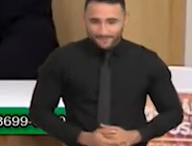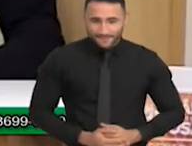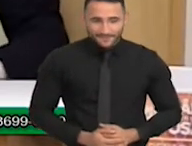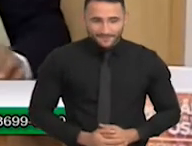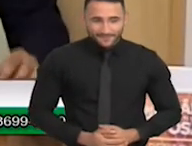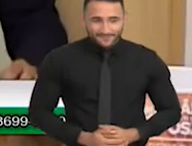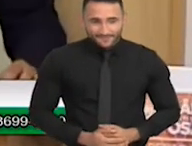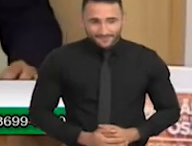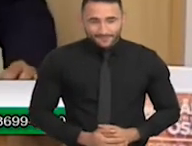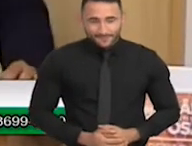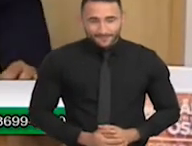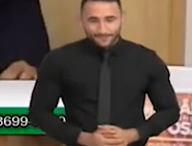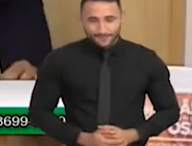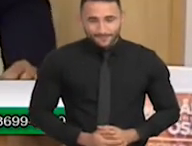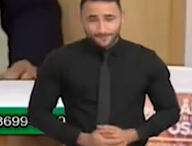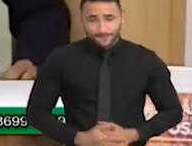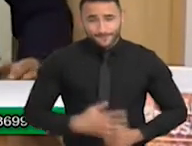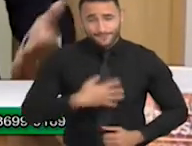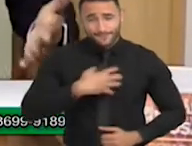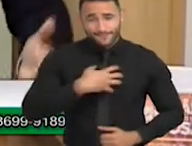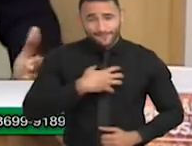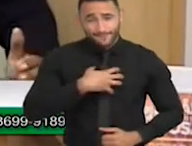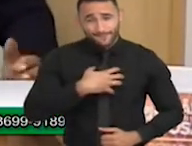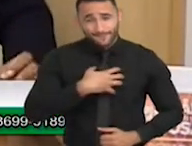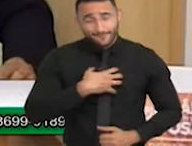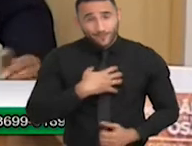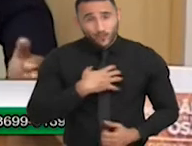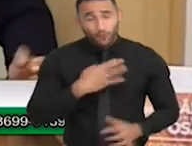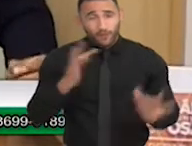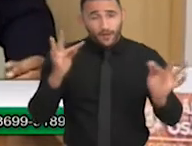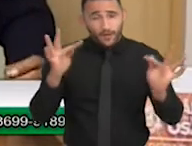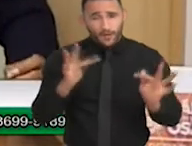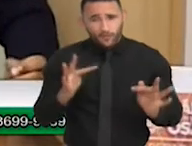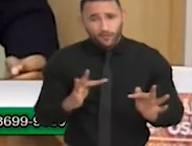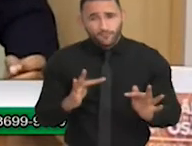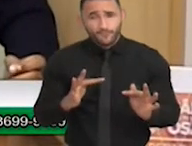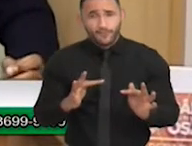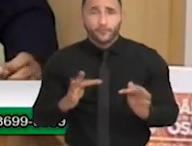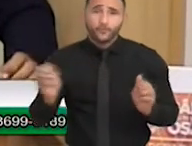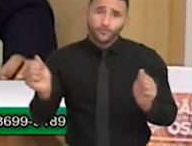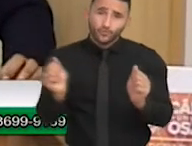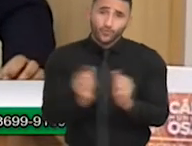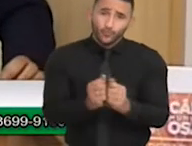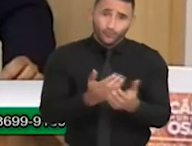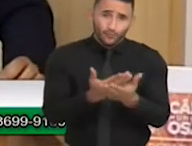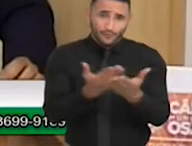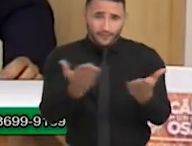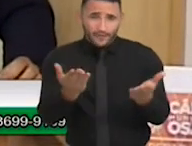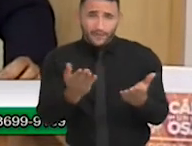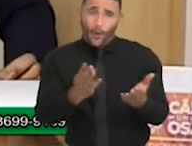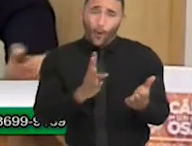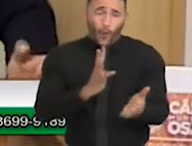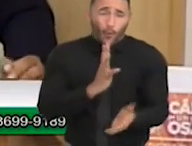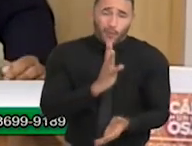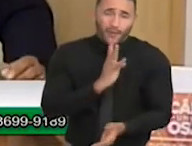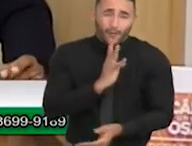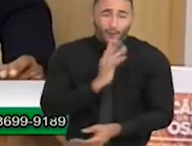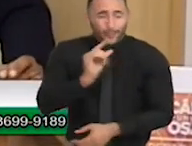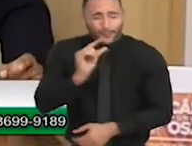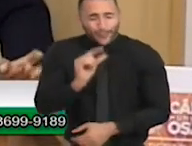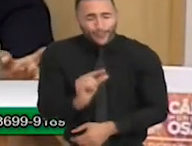eu me sinto orgulhoso de poder participar, de poder ajudar de alguma forma, mesmo com pouco conhecimento, eu não sei,